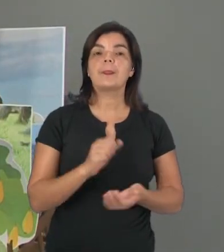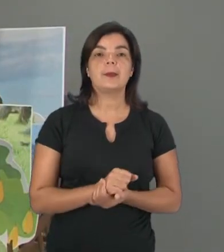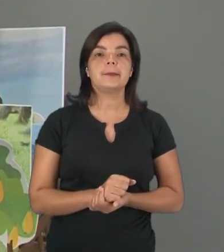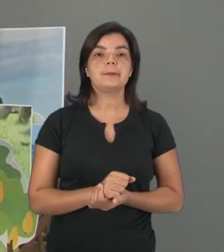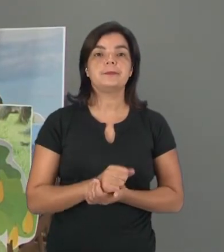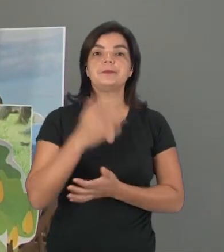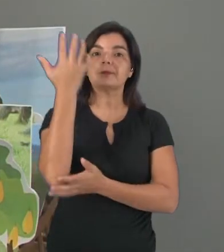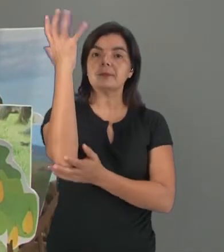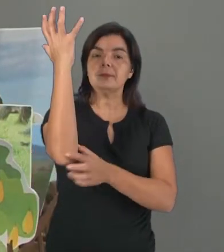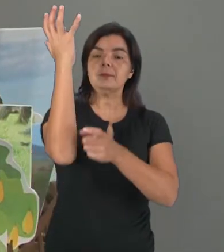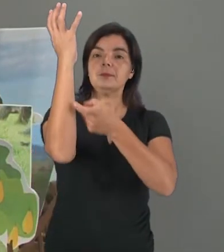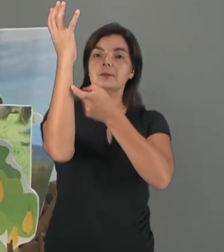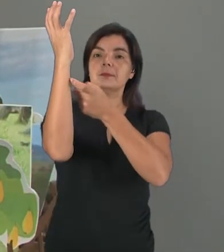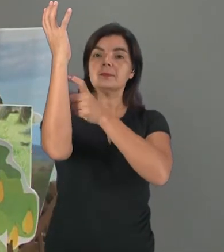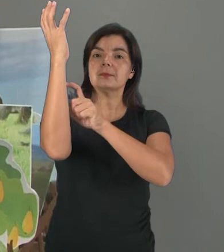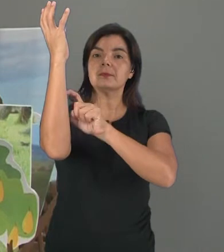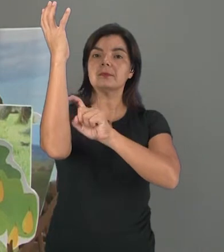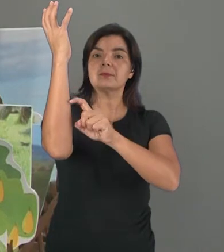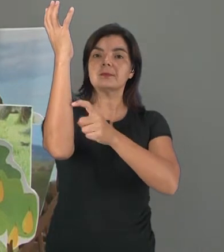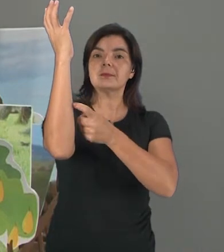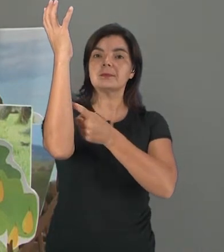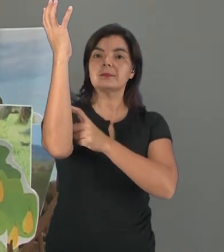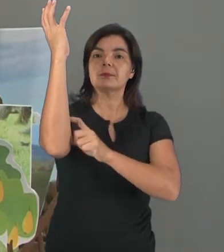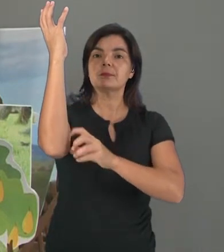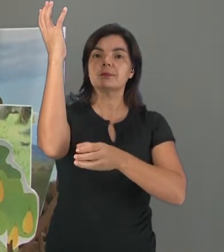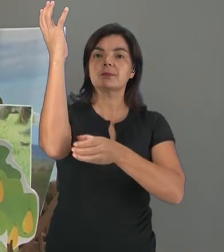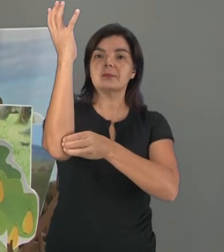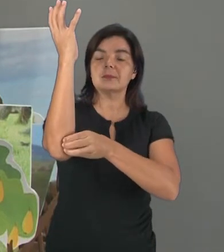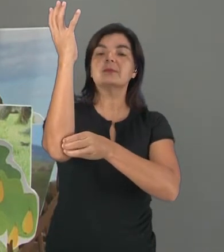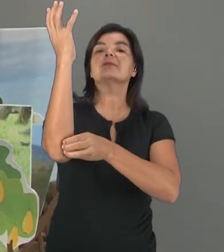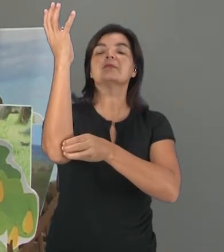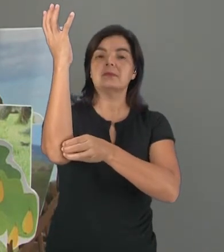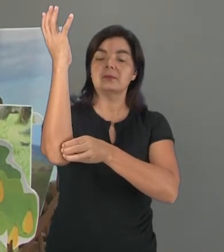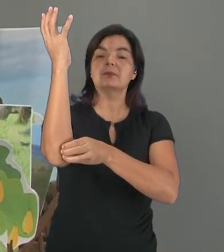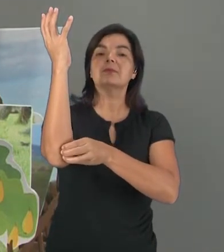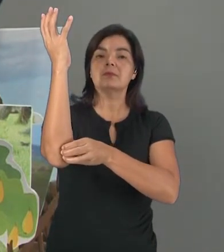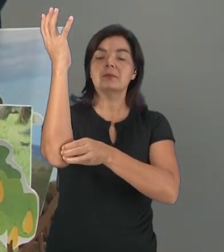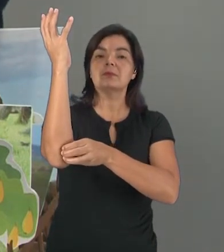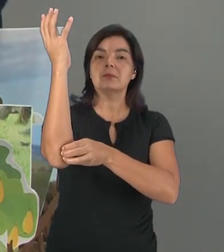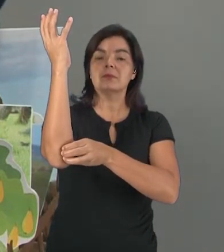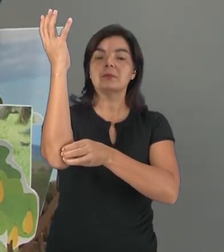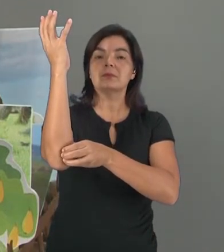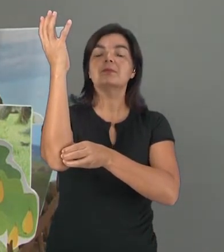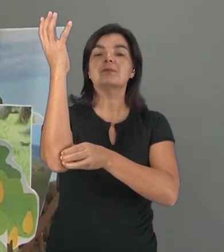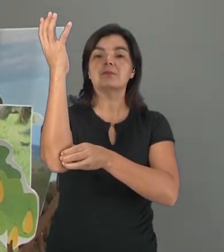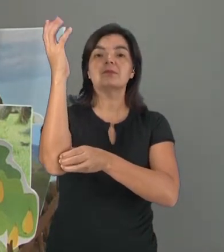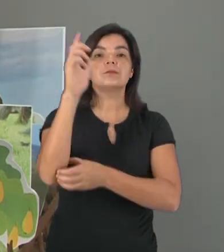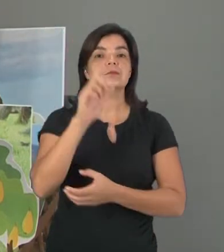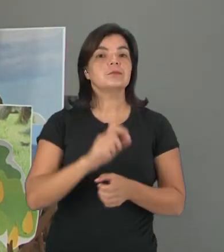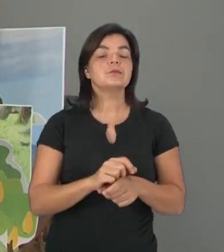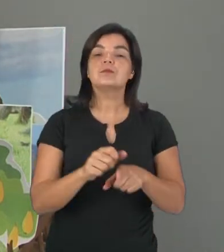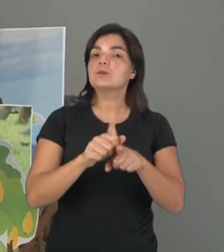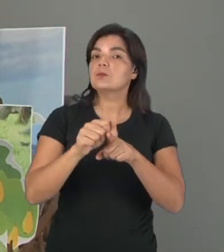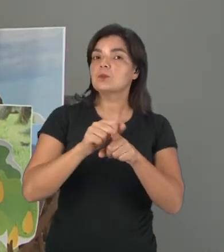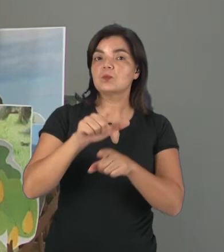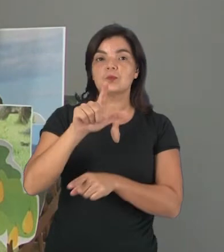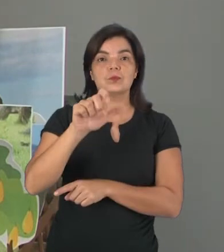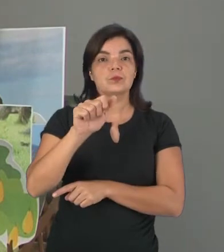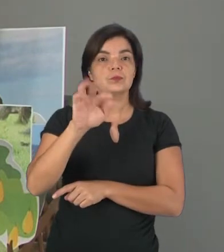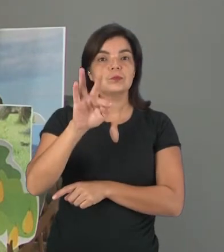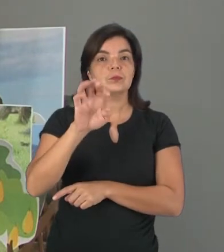seringueira, isso mesmo. Esta árvore aqui produz um látex, produz a borracha,